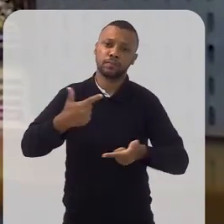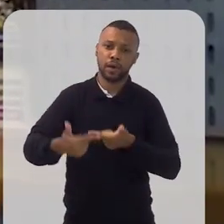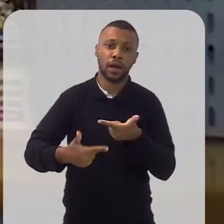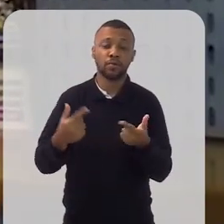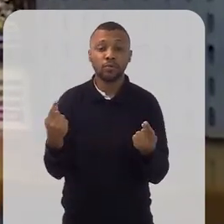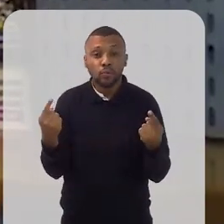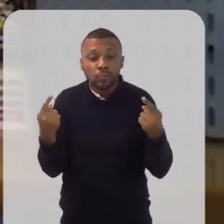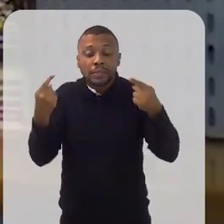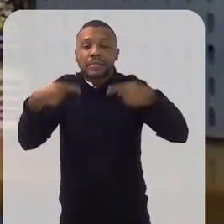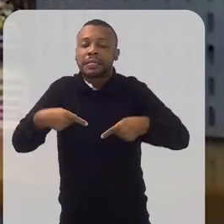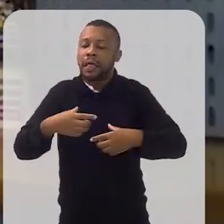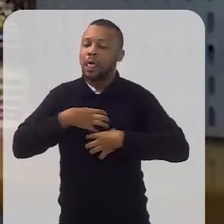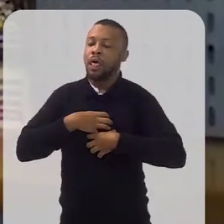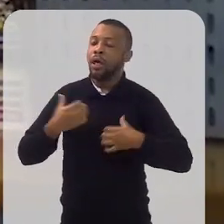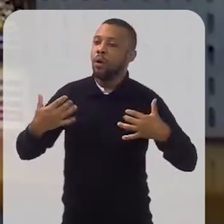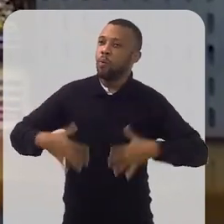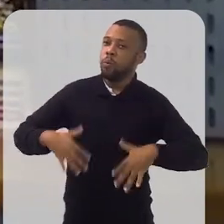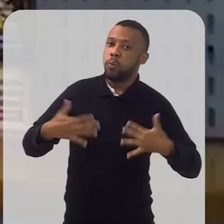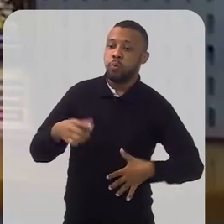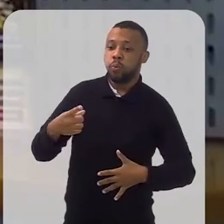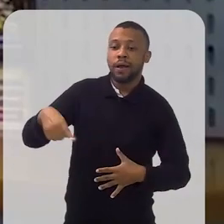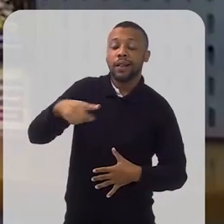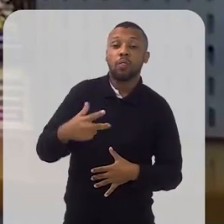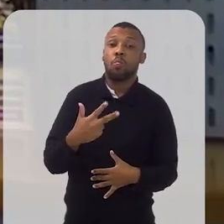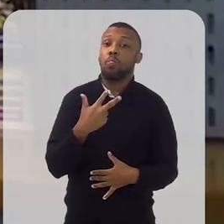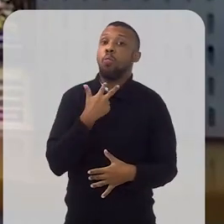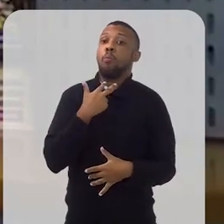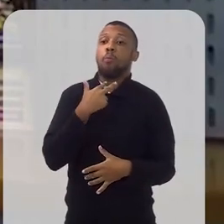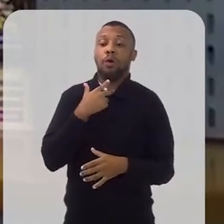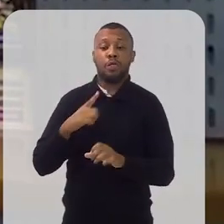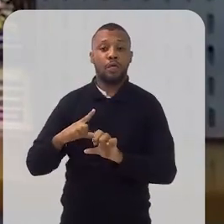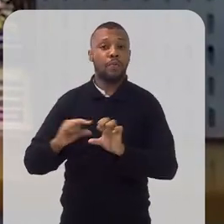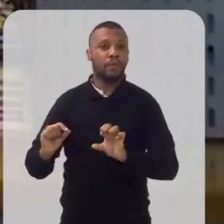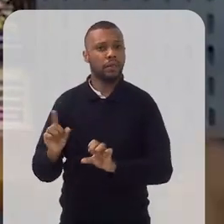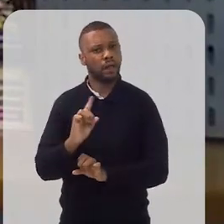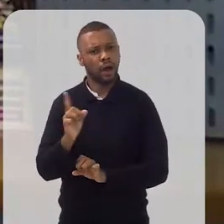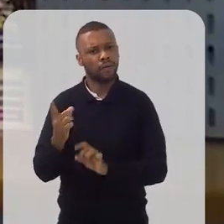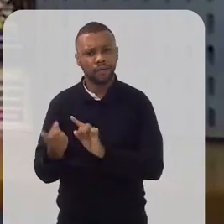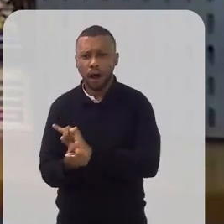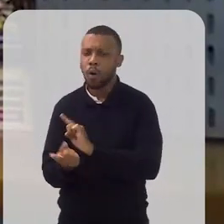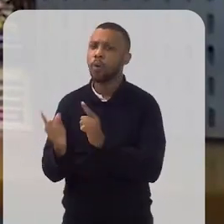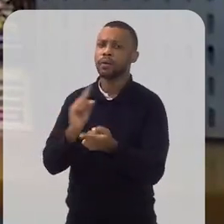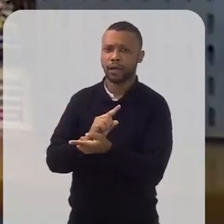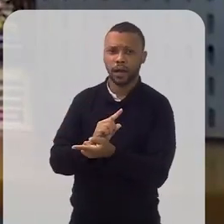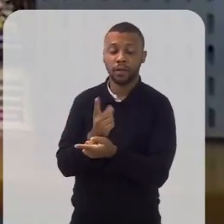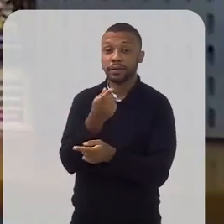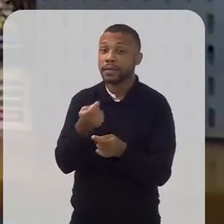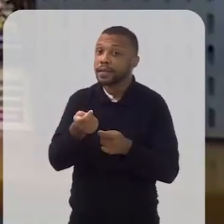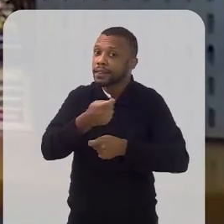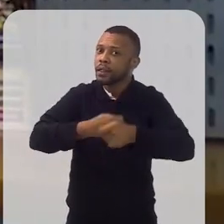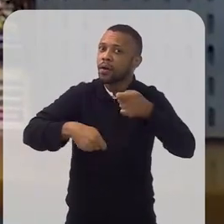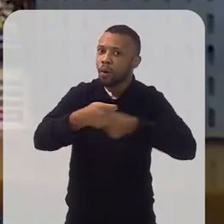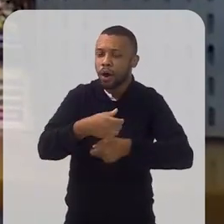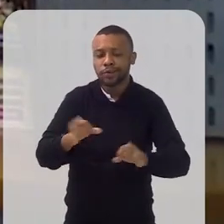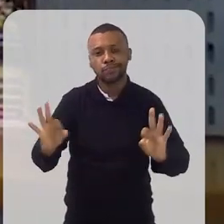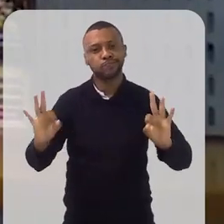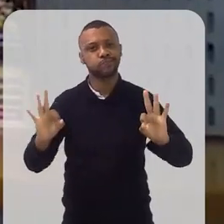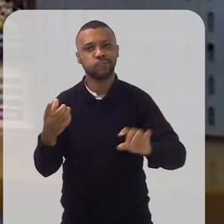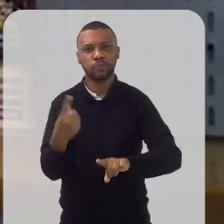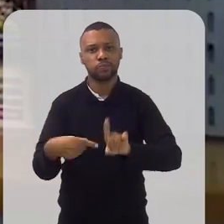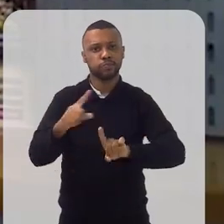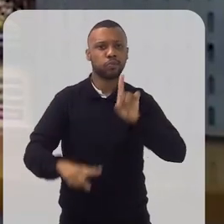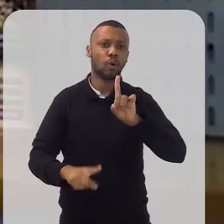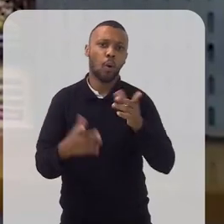muito interessante e não teve desafio no sentido de eles não podem empreender, muito pelo contrário. Esses negócios são